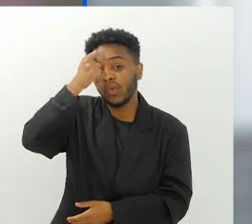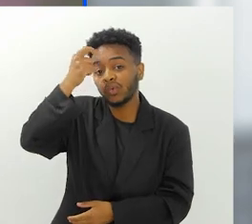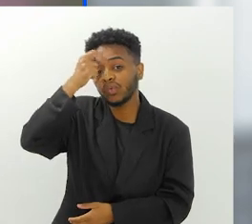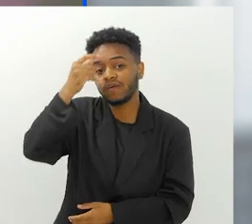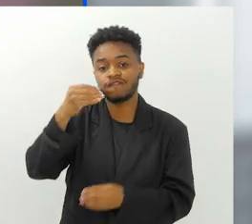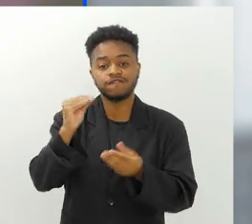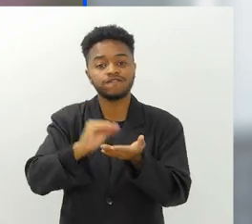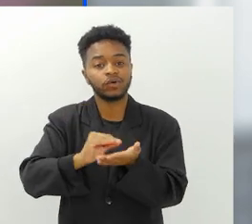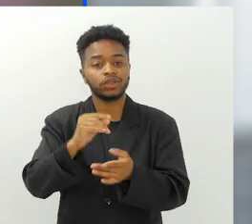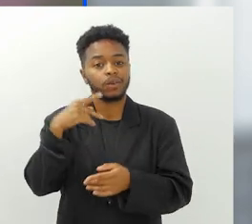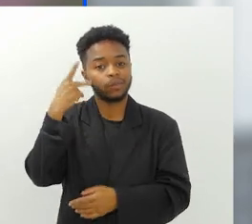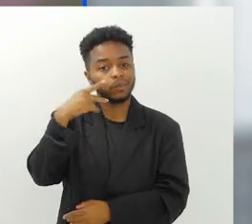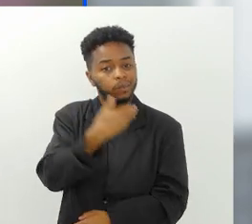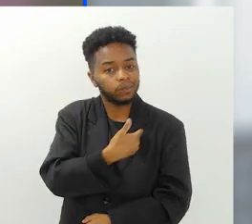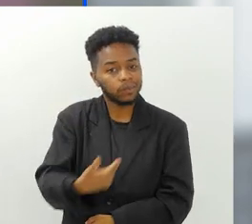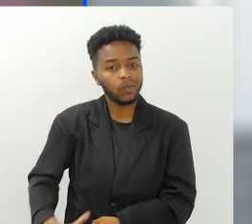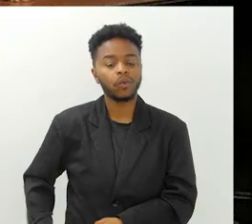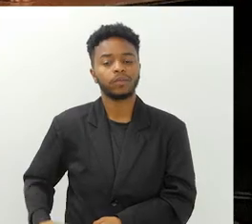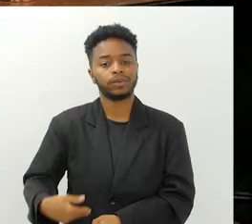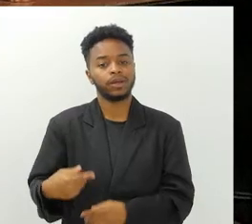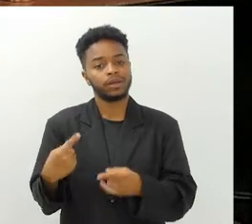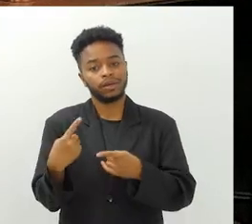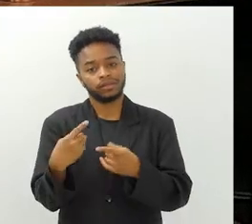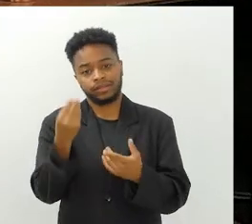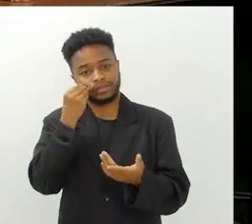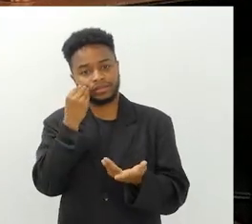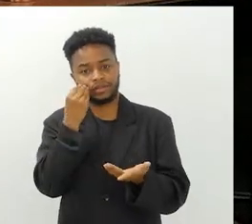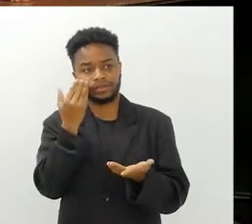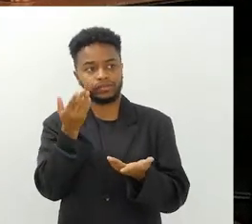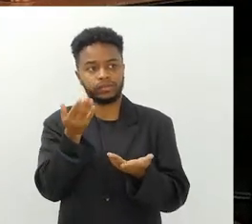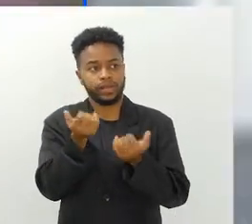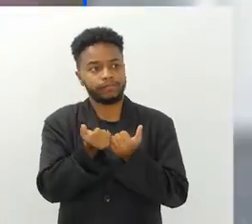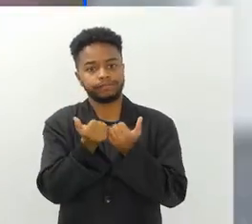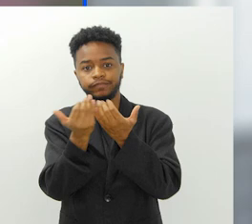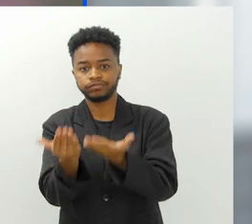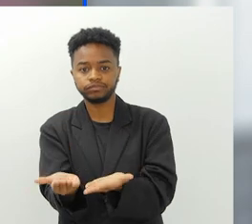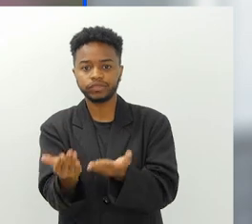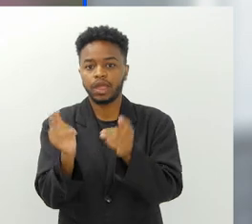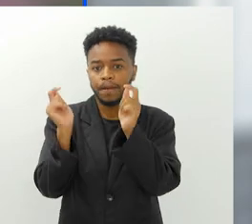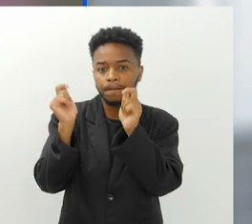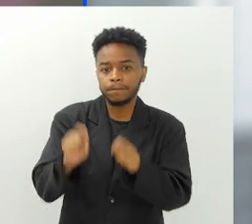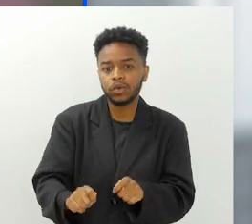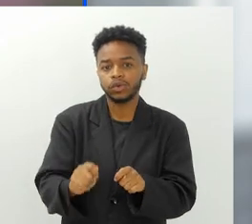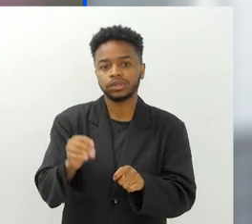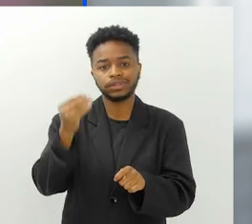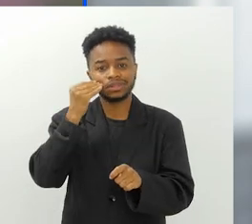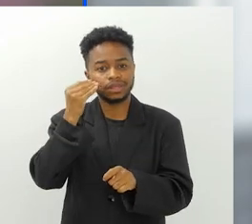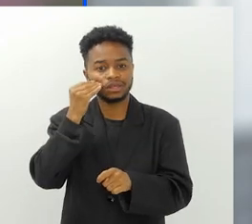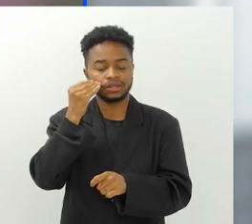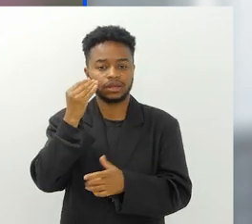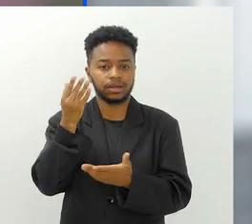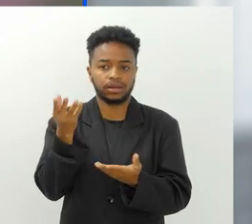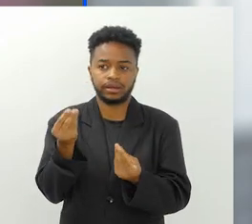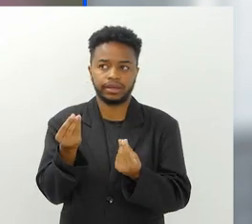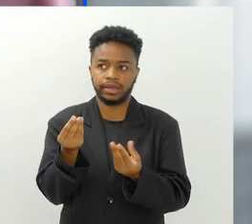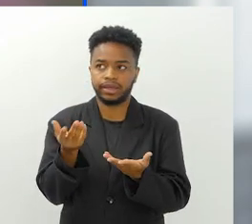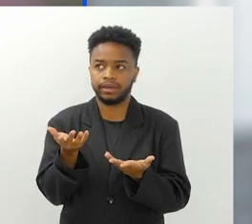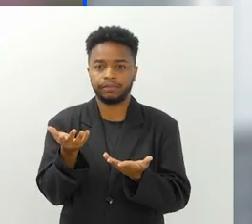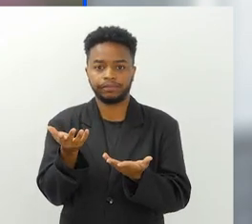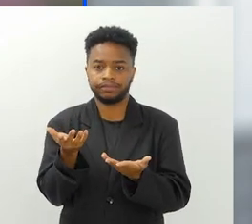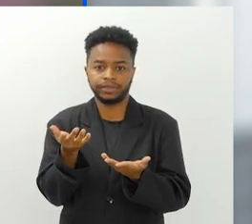Falta conscientização, falta política pública para você disponibilizar possibilidades de